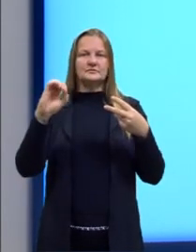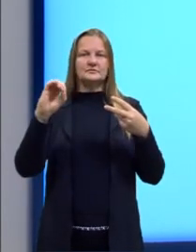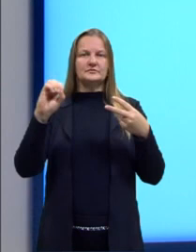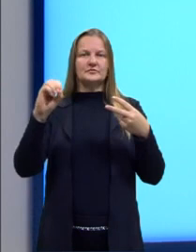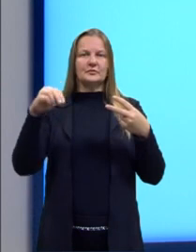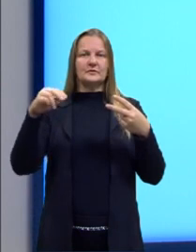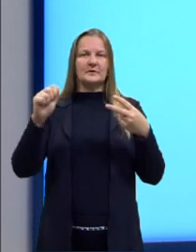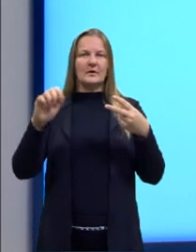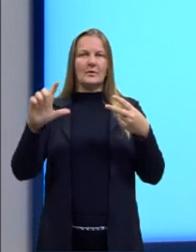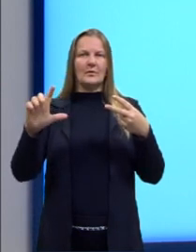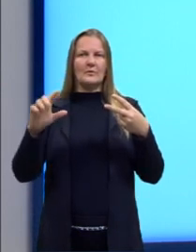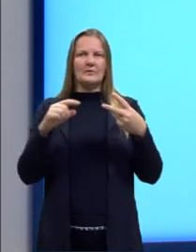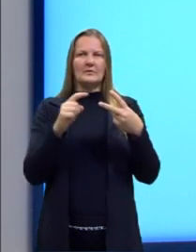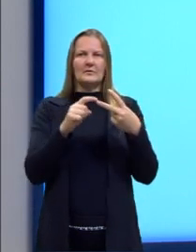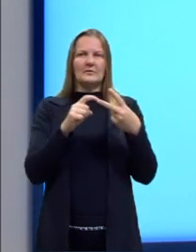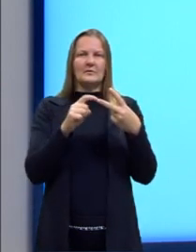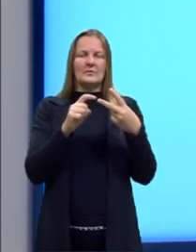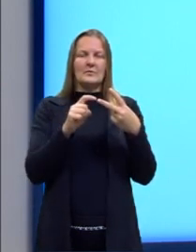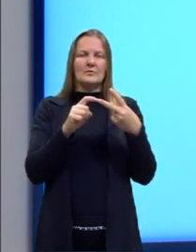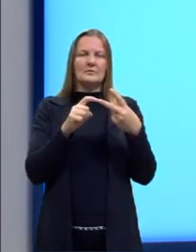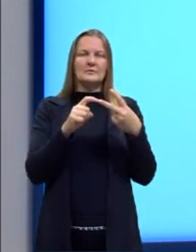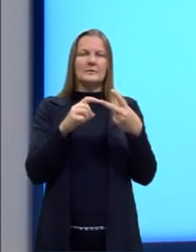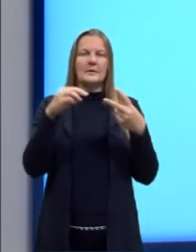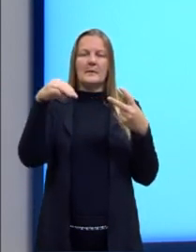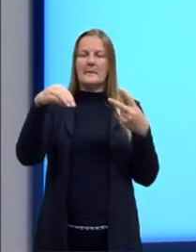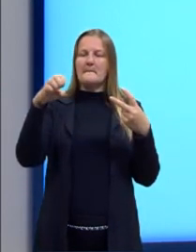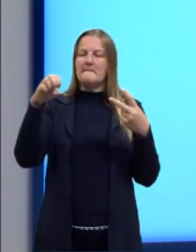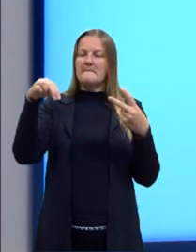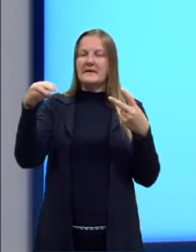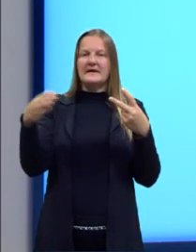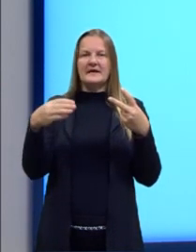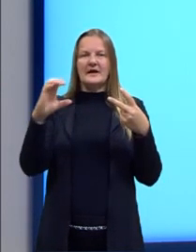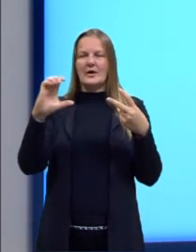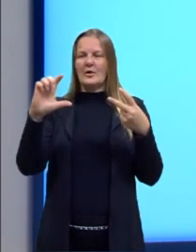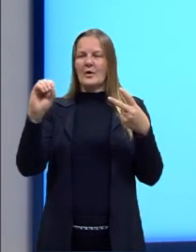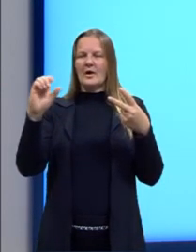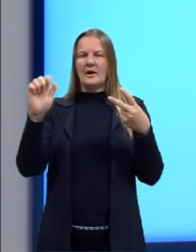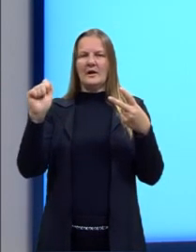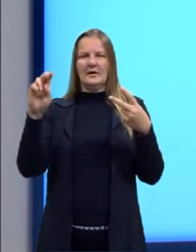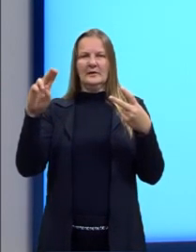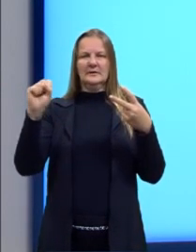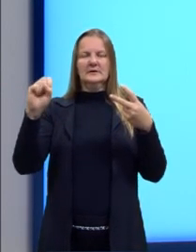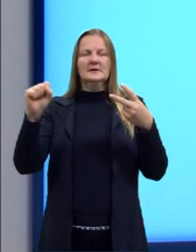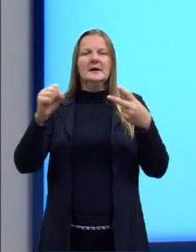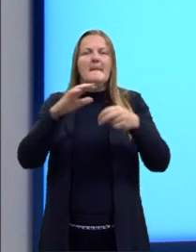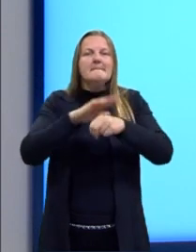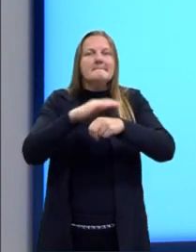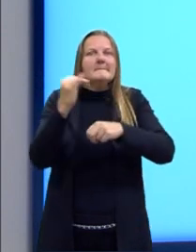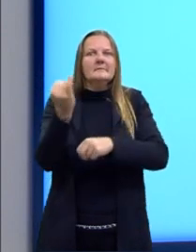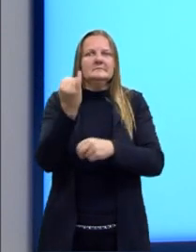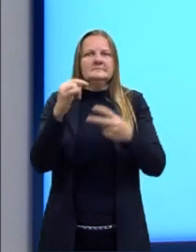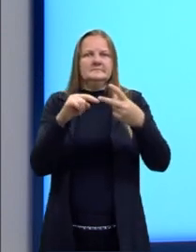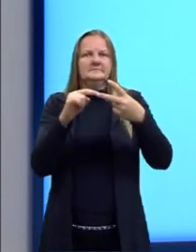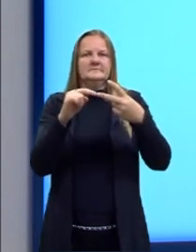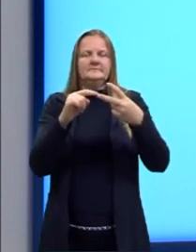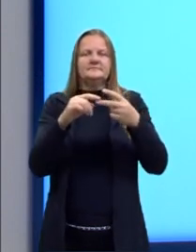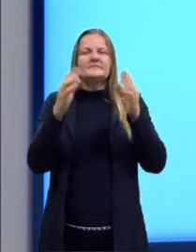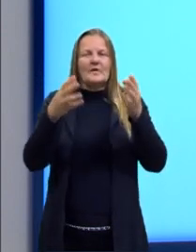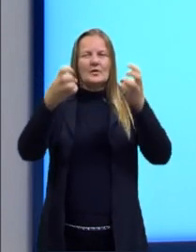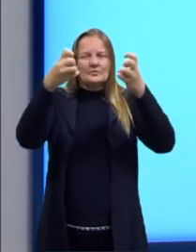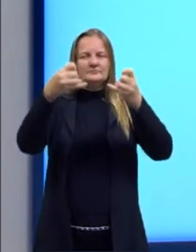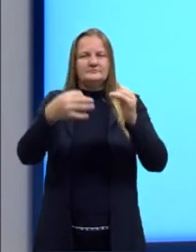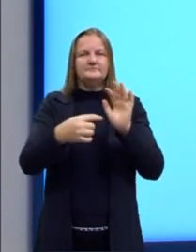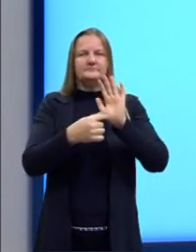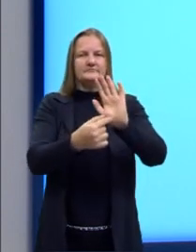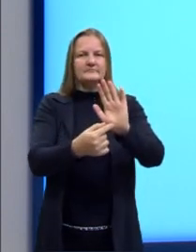if clause, ou então de main clause, que é a minha oração principal. Vocês vão ver daqui a